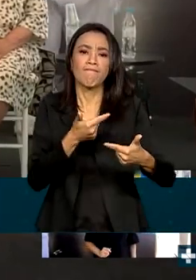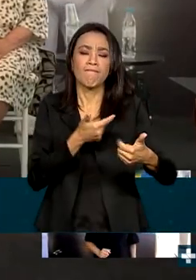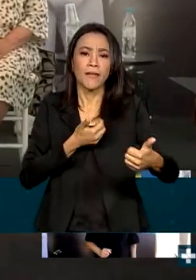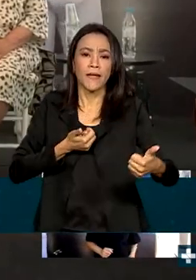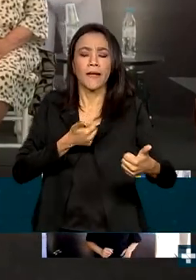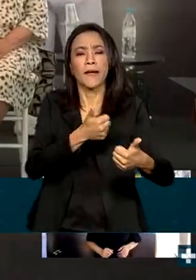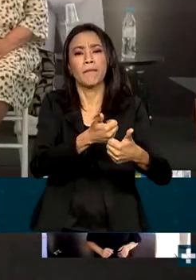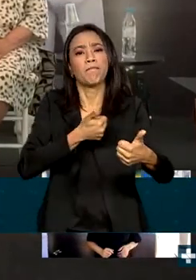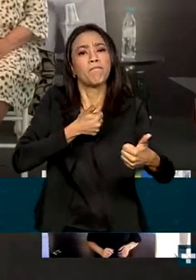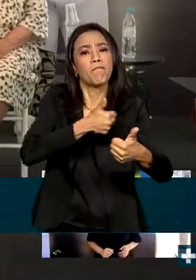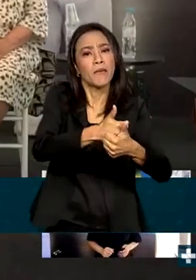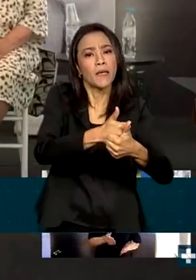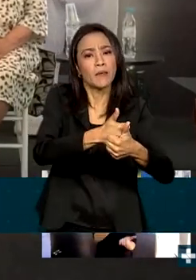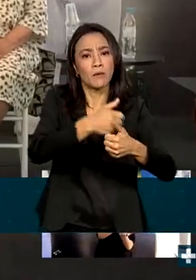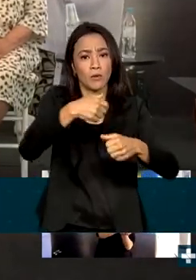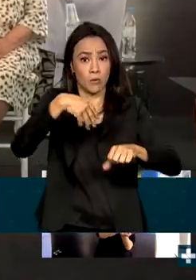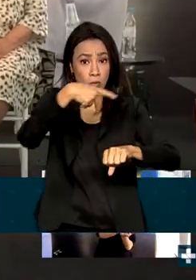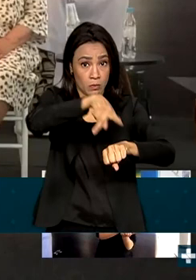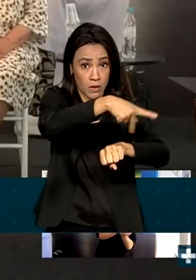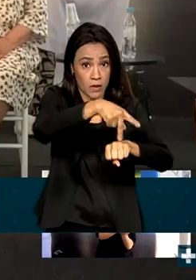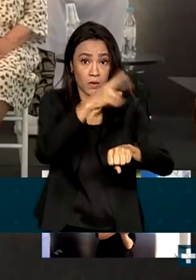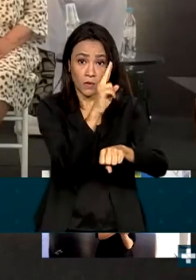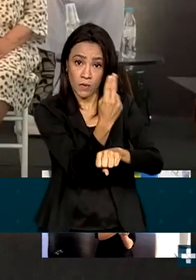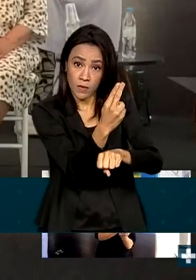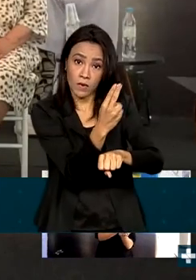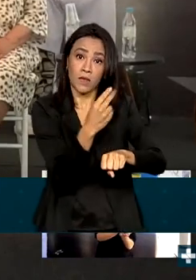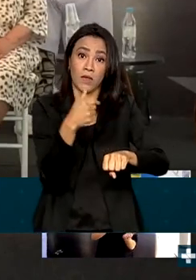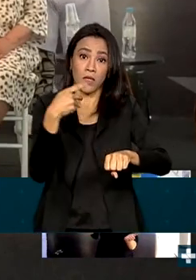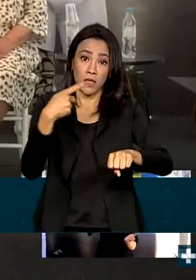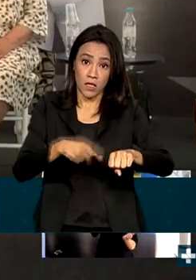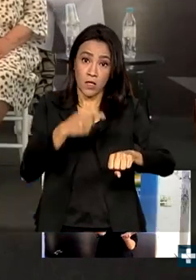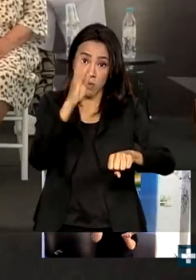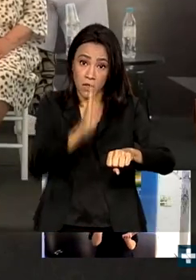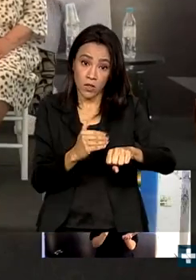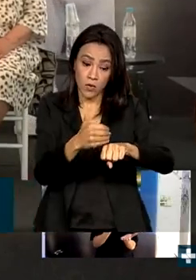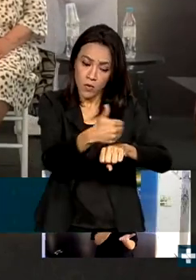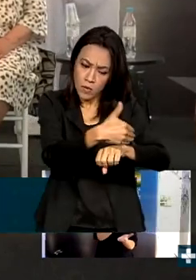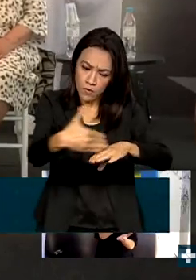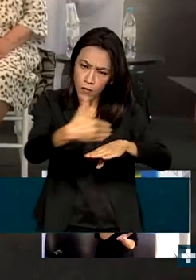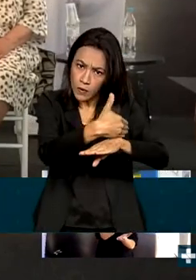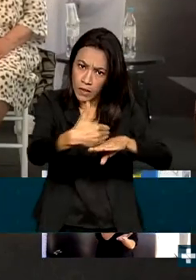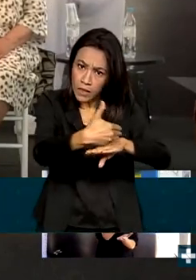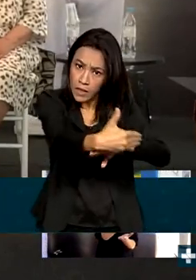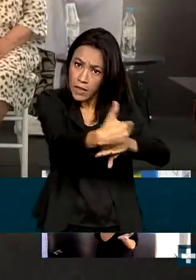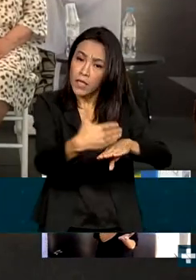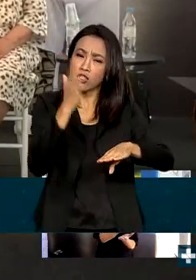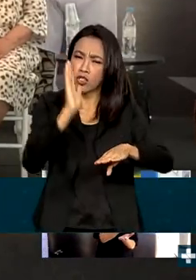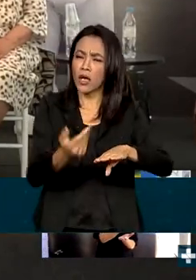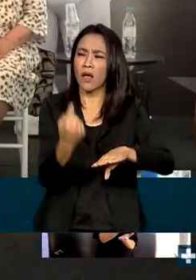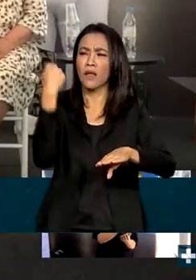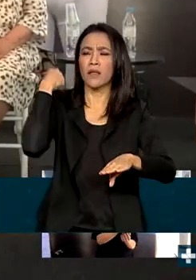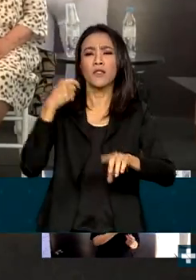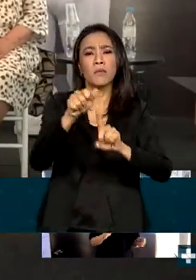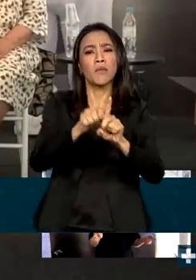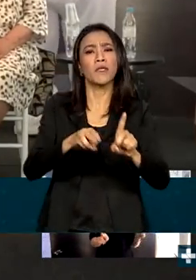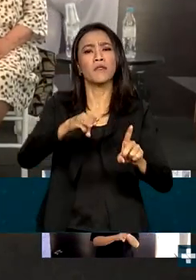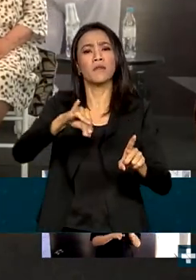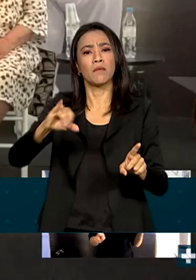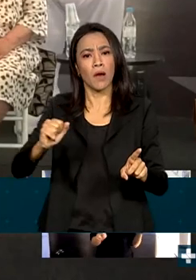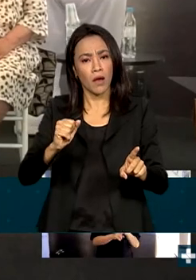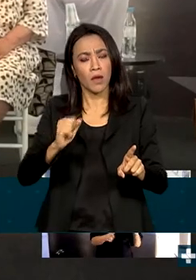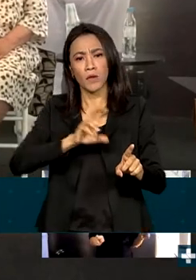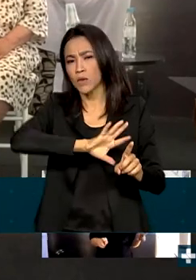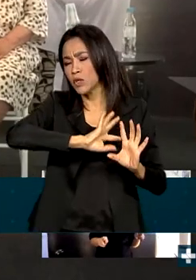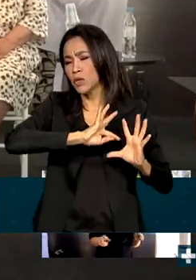Brasil com o Uruguai é uma ação que já se iniciou desde maio em todas as cidades gêmeas